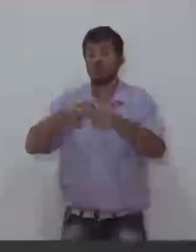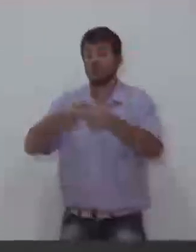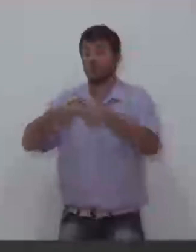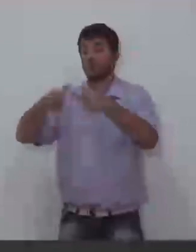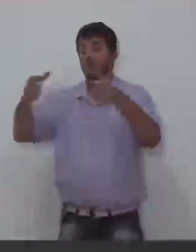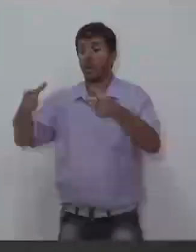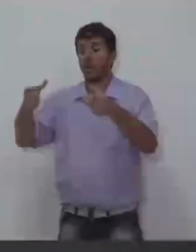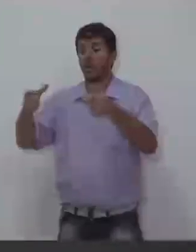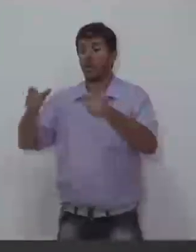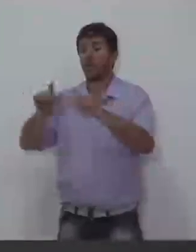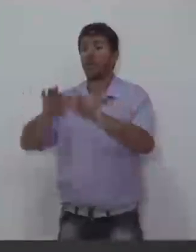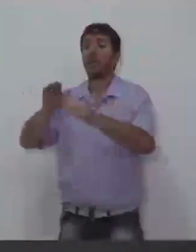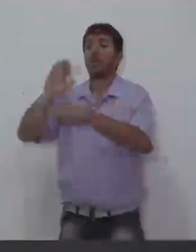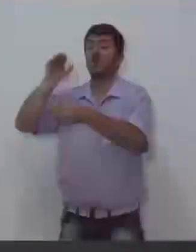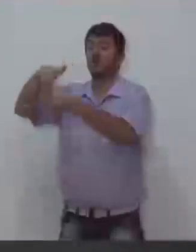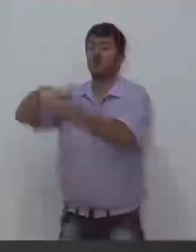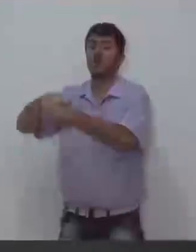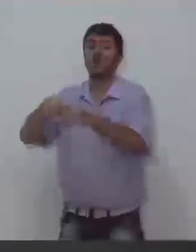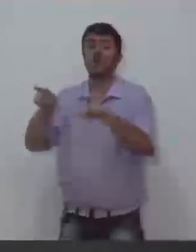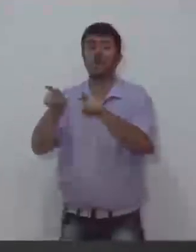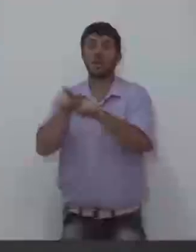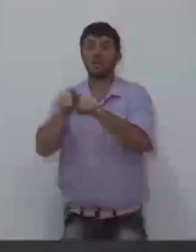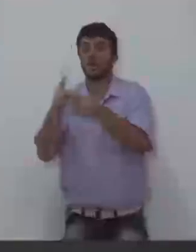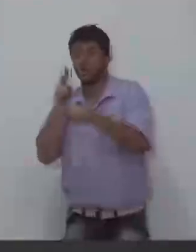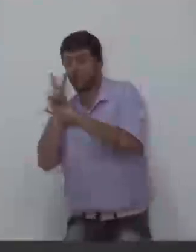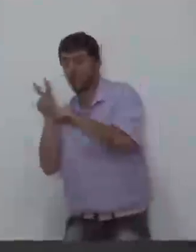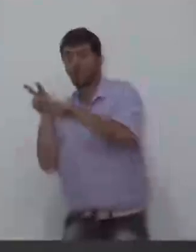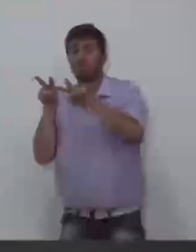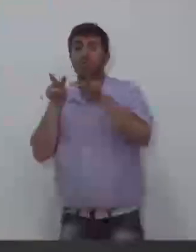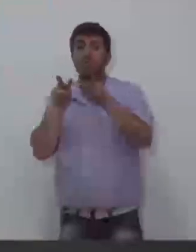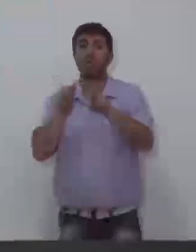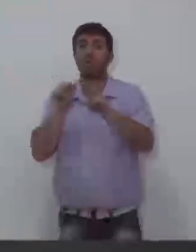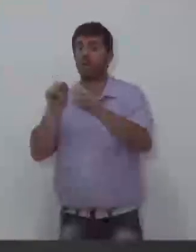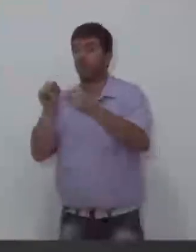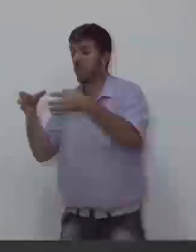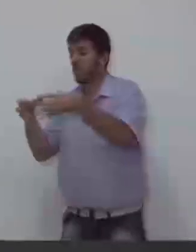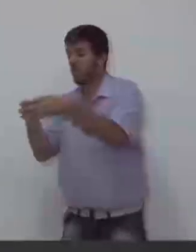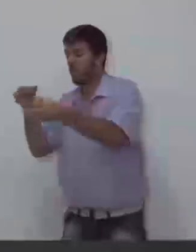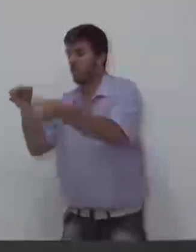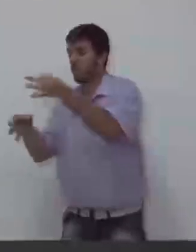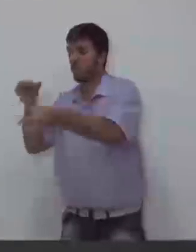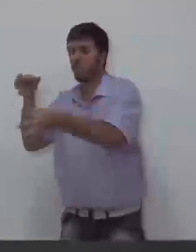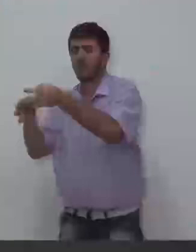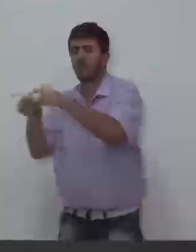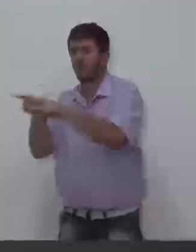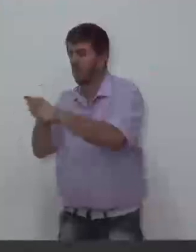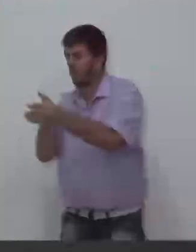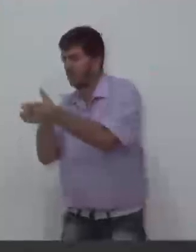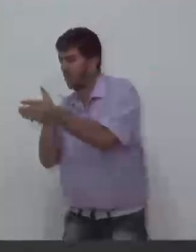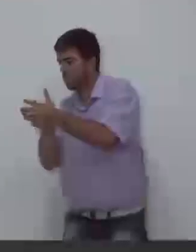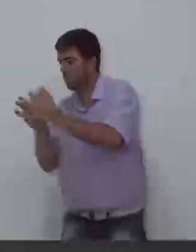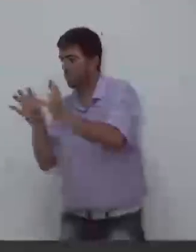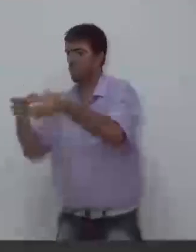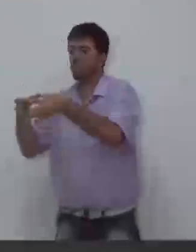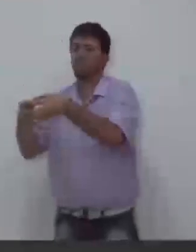consparecer a Procuradoria Jurídica e das Comissões Permanentes, a voz com os senhores vereadores.